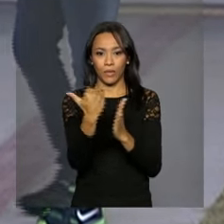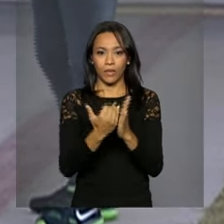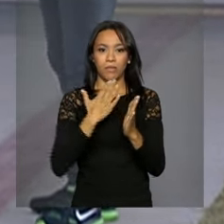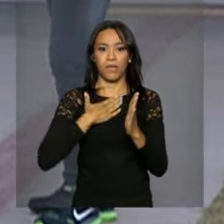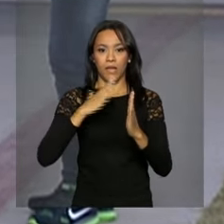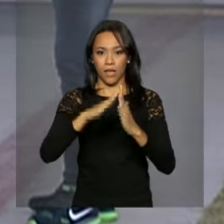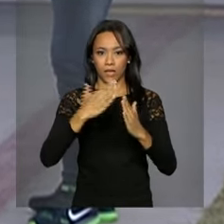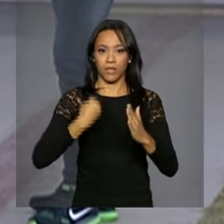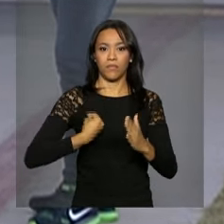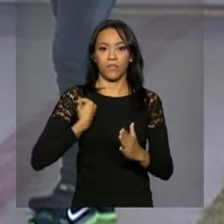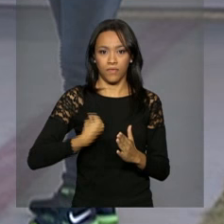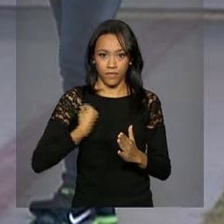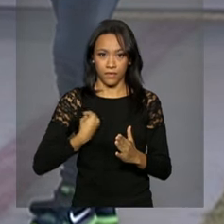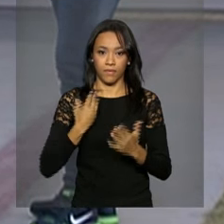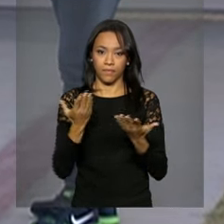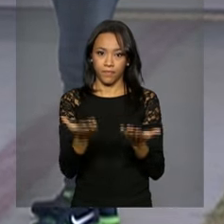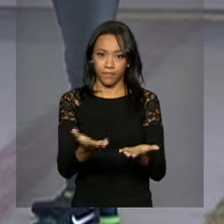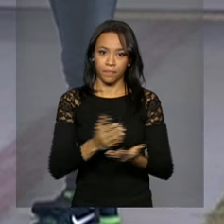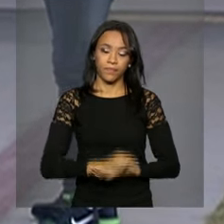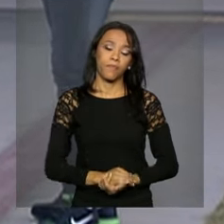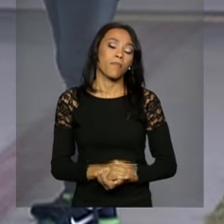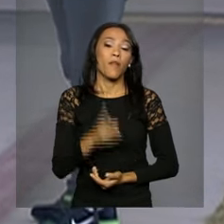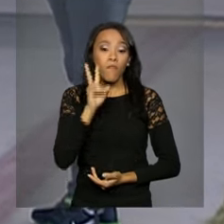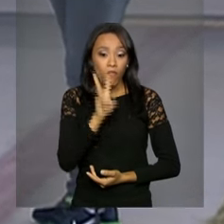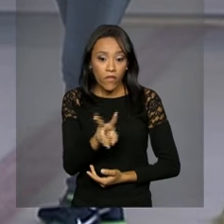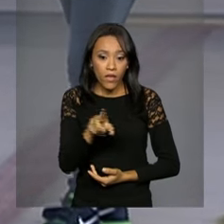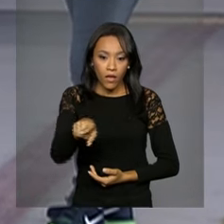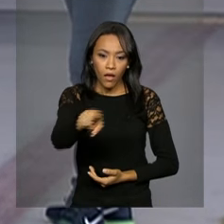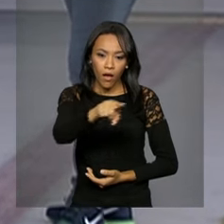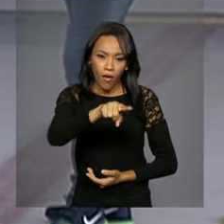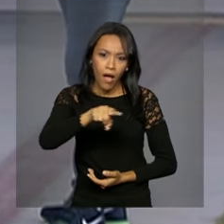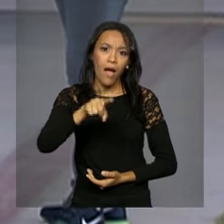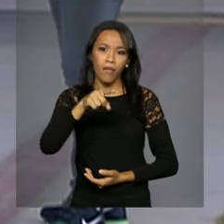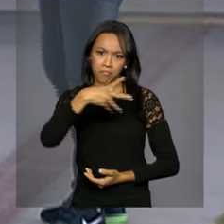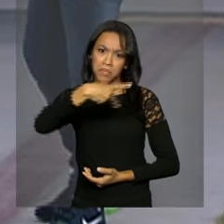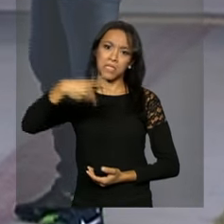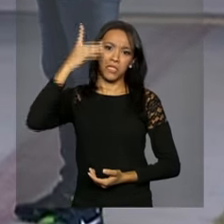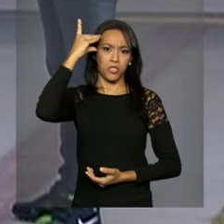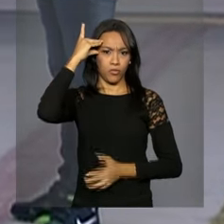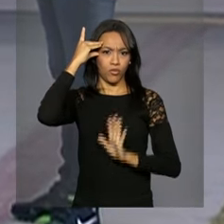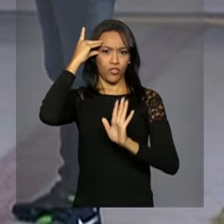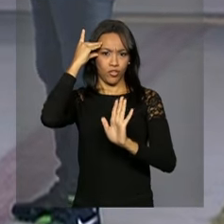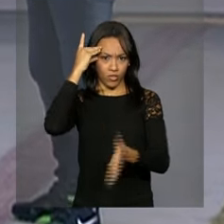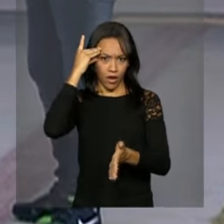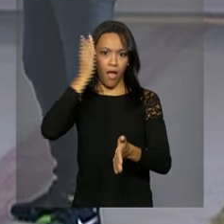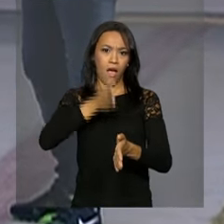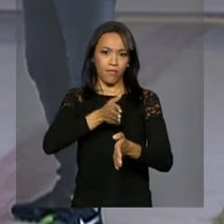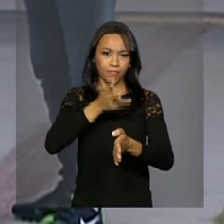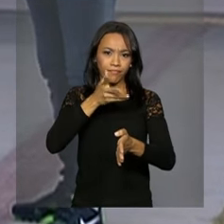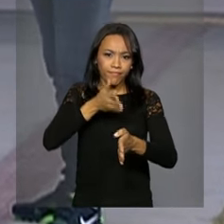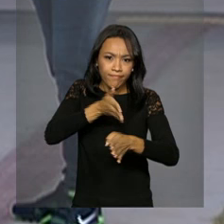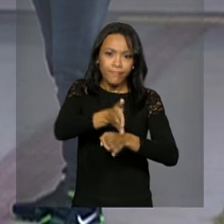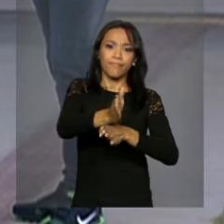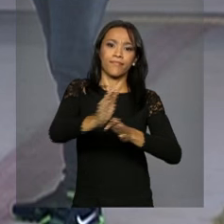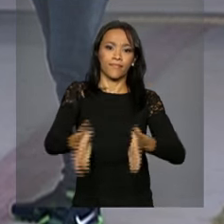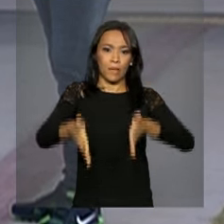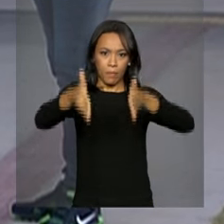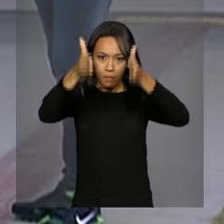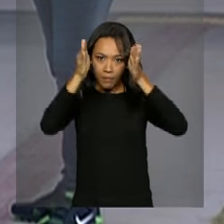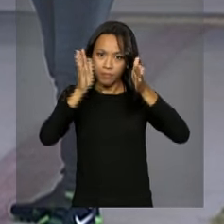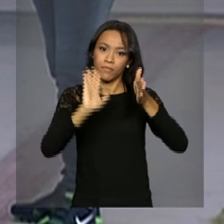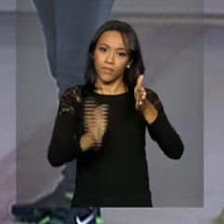programa Minha Casa Minha Vida. Ali você pode ver nas imagens a presidenta Dilma estar na frente de uma das residências